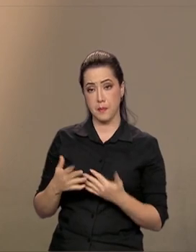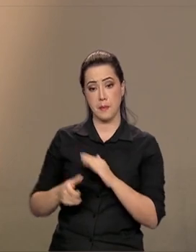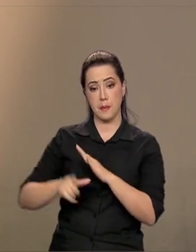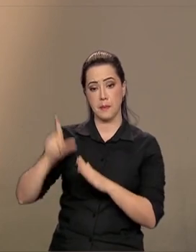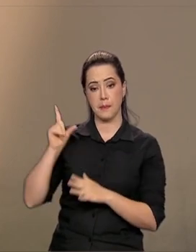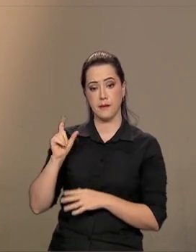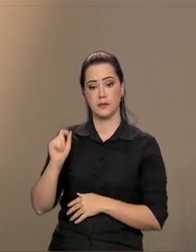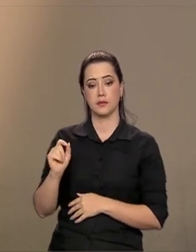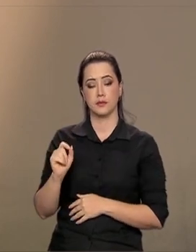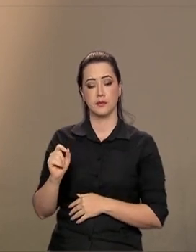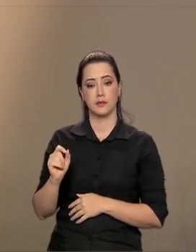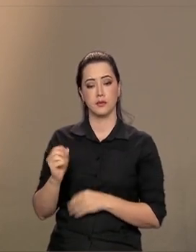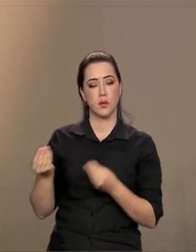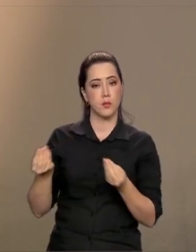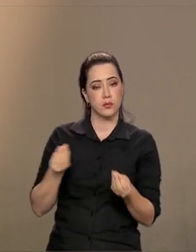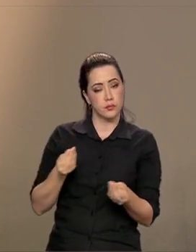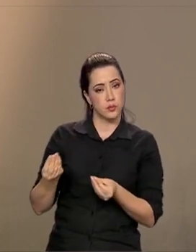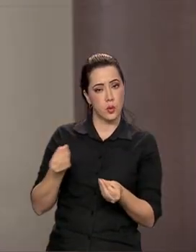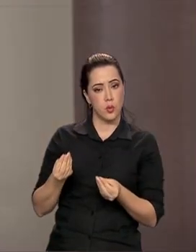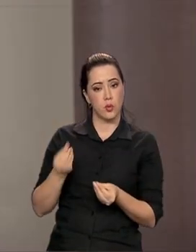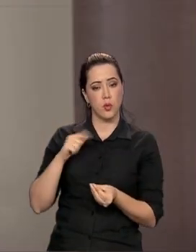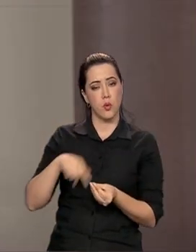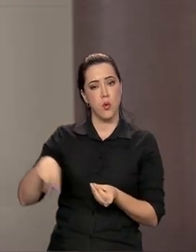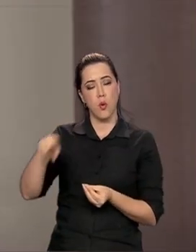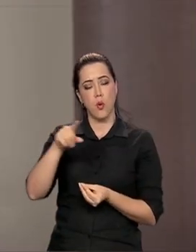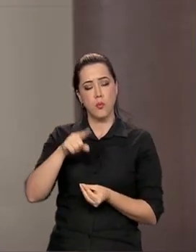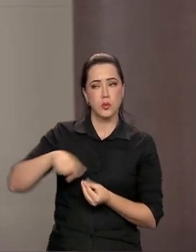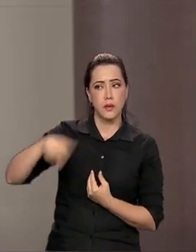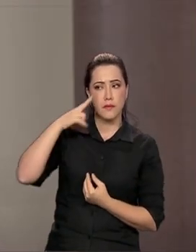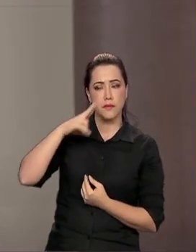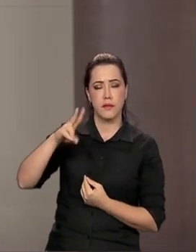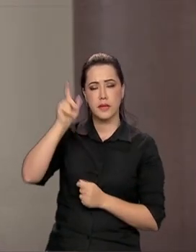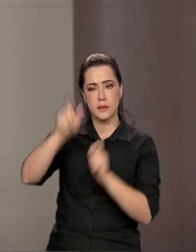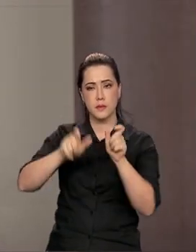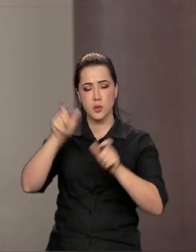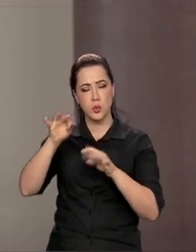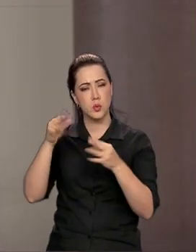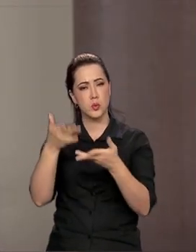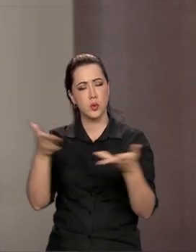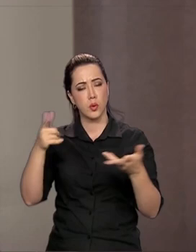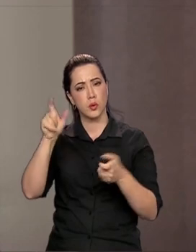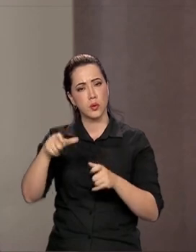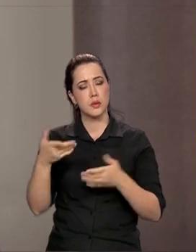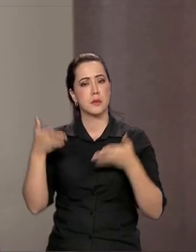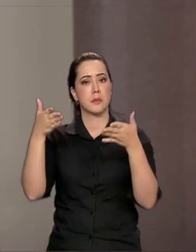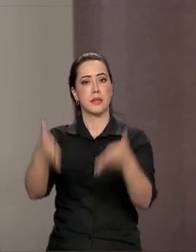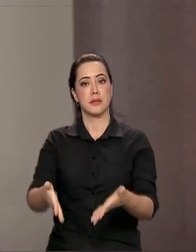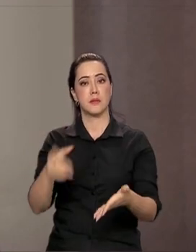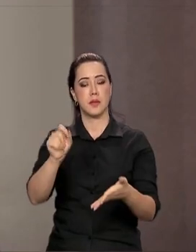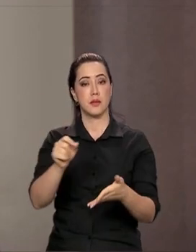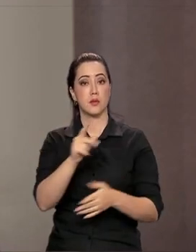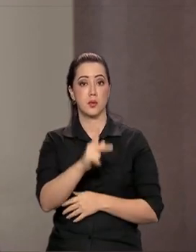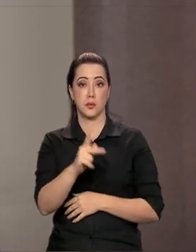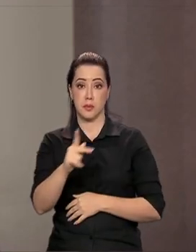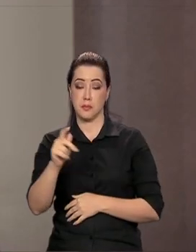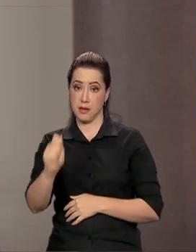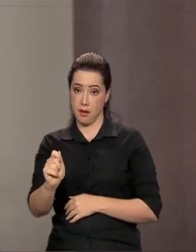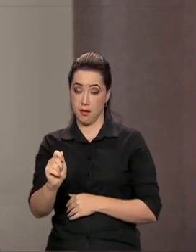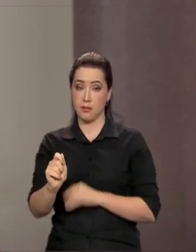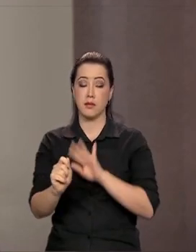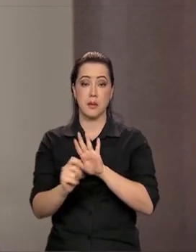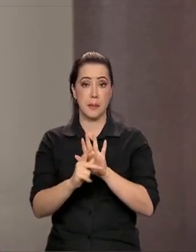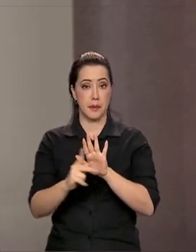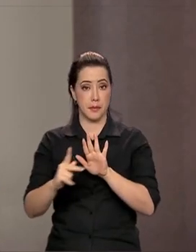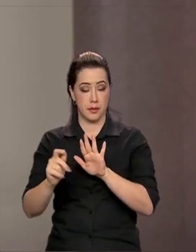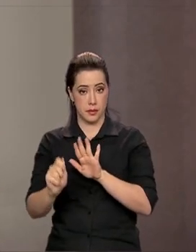ministro, de que forma que ouvir essas pessoas aí, todas que participaram do PPA e participativo dessa